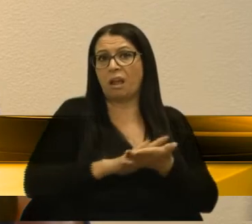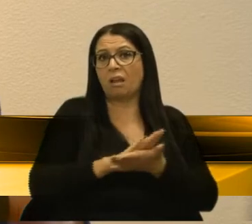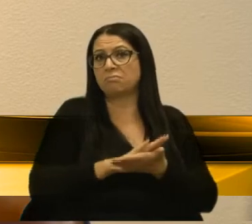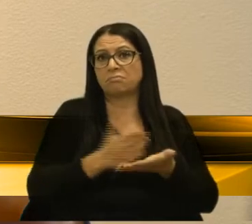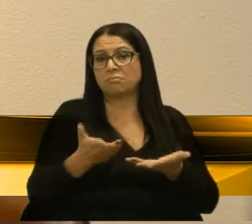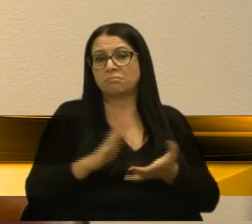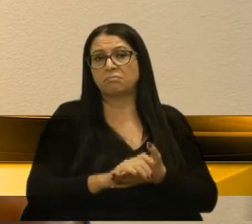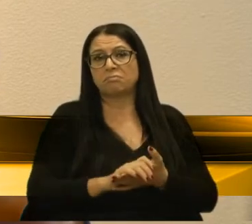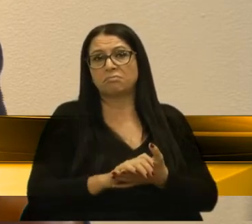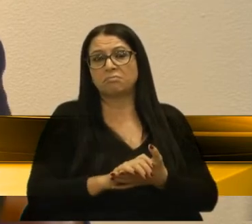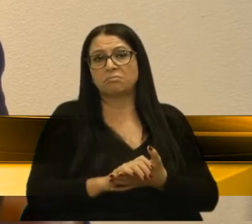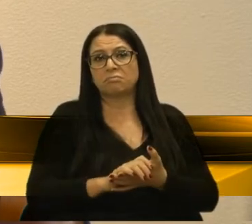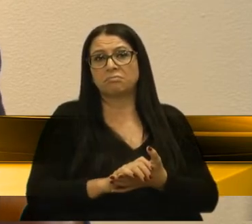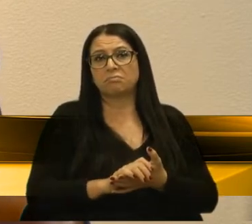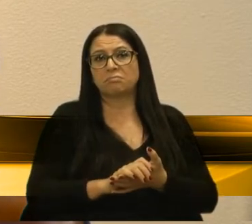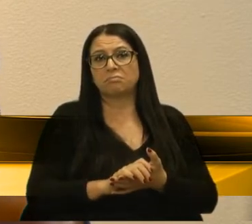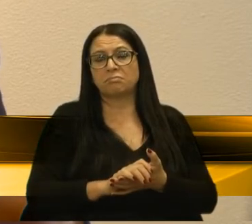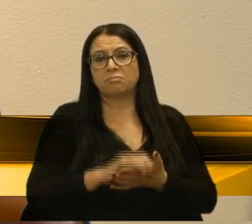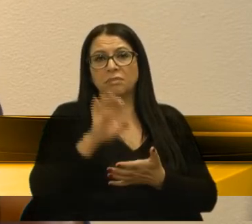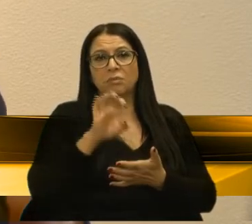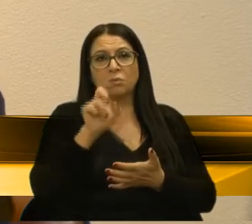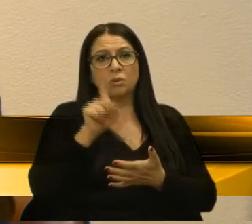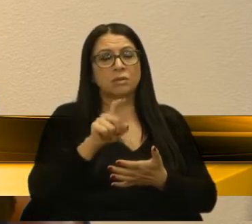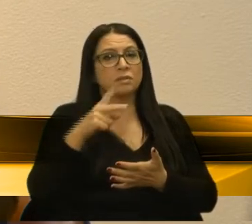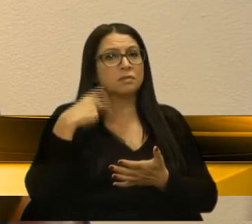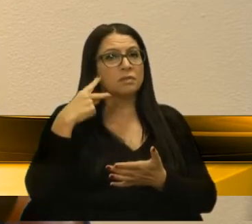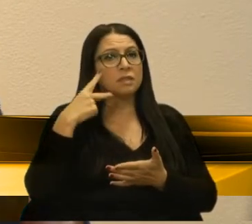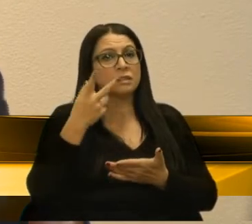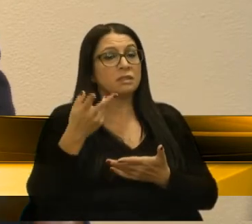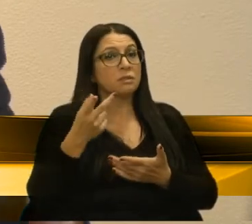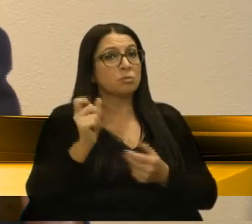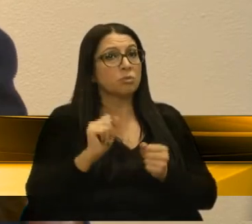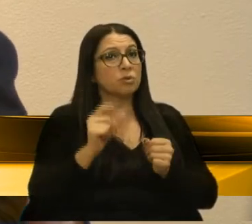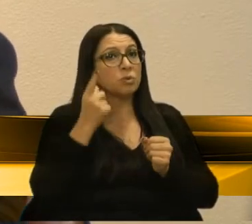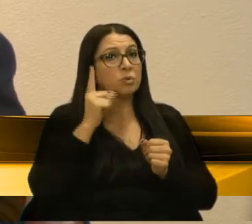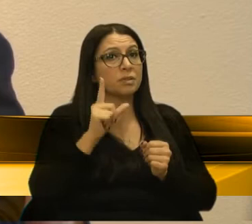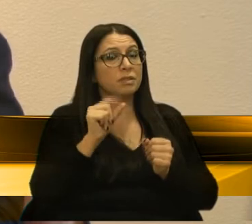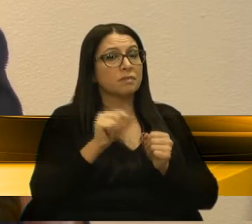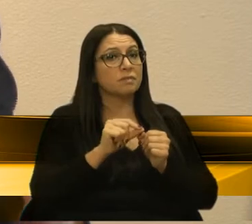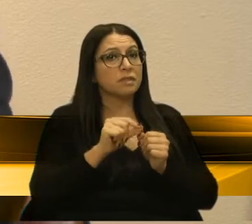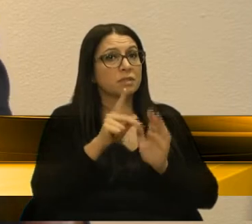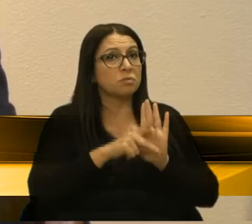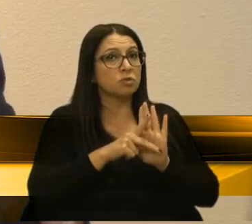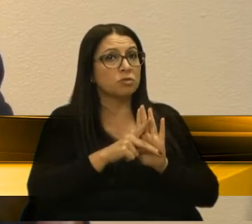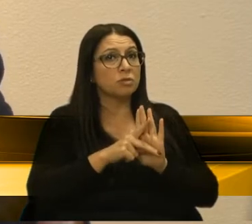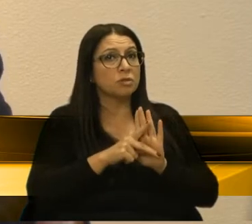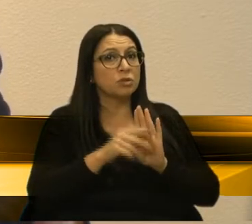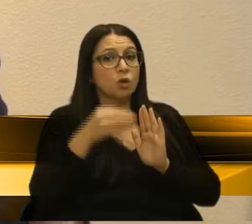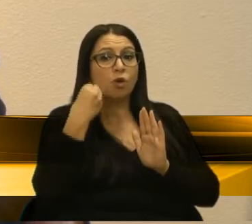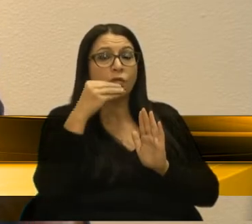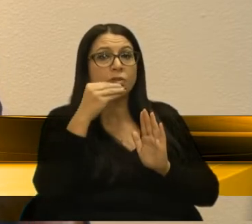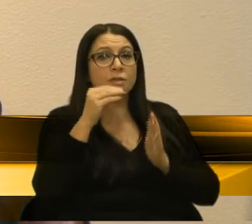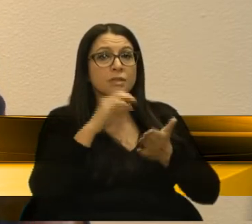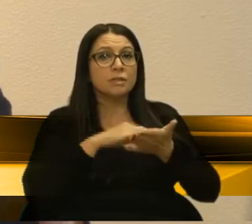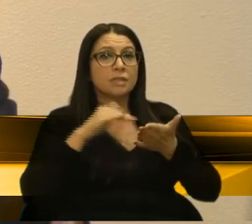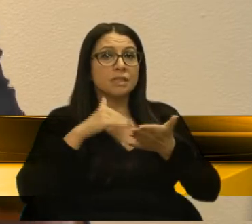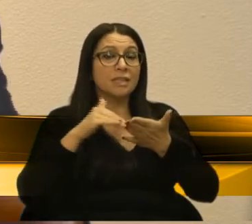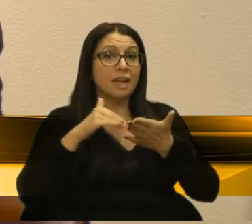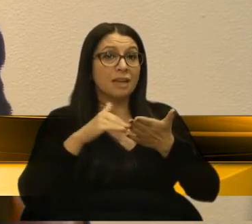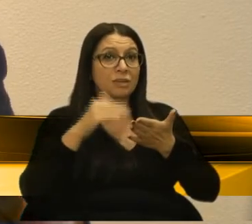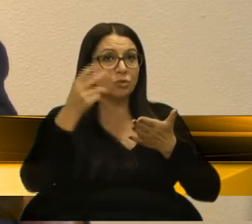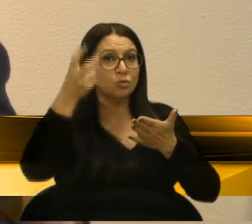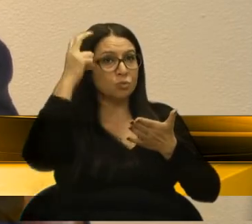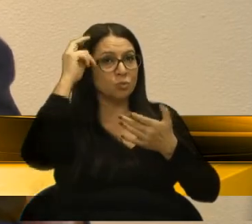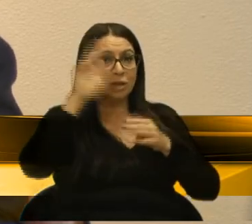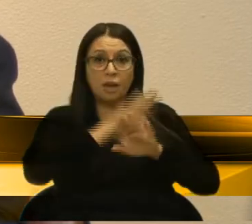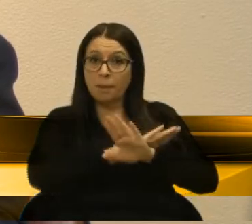E quando o ex-vereador poderia ter conseguido isso sem fazer um projeto? Era só convencer o secretário de cultura, que, aliás, eles